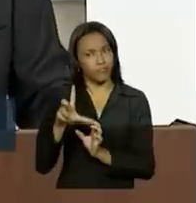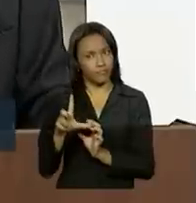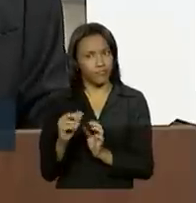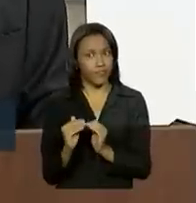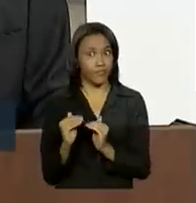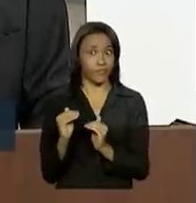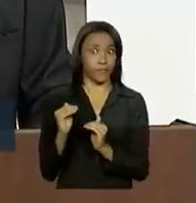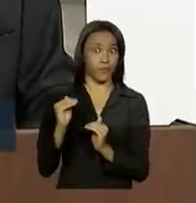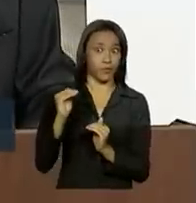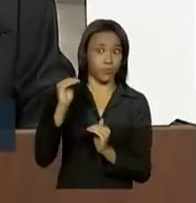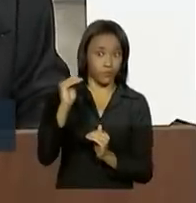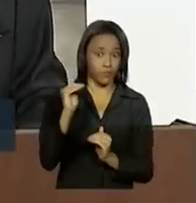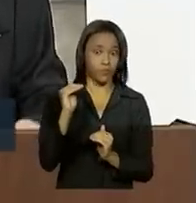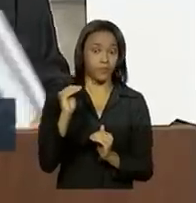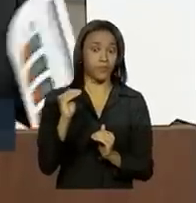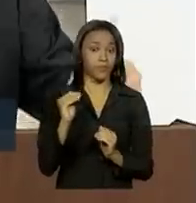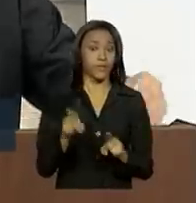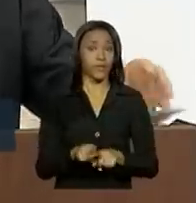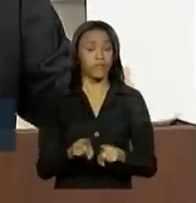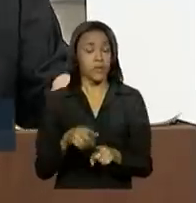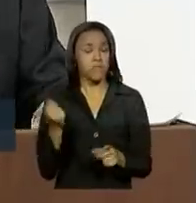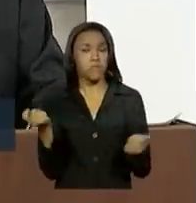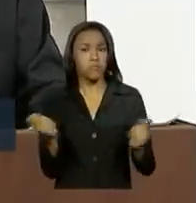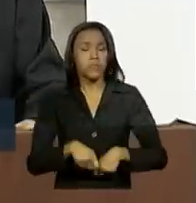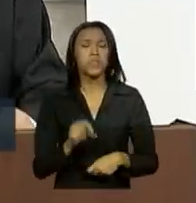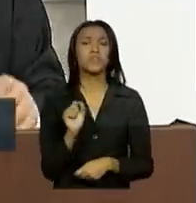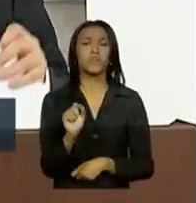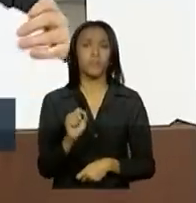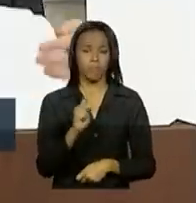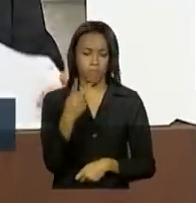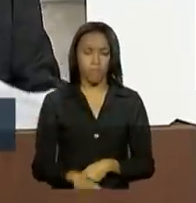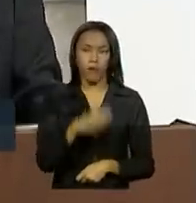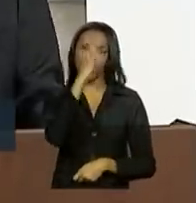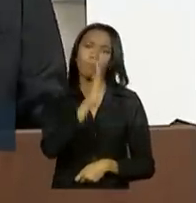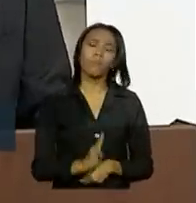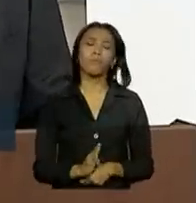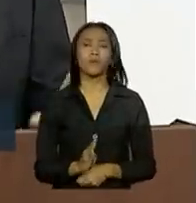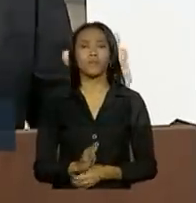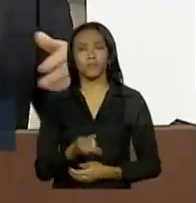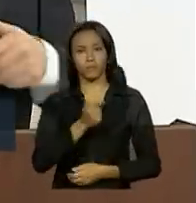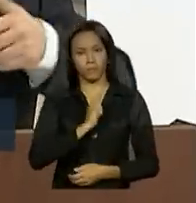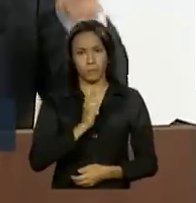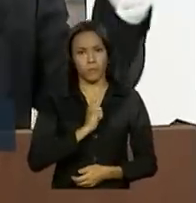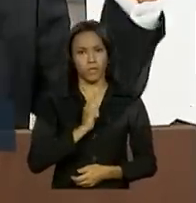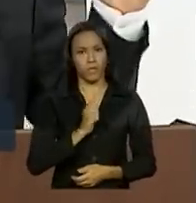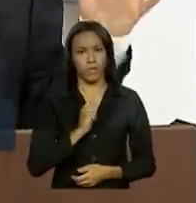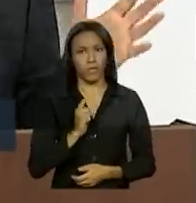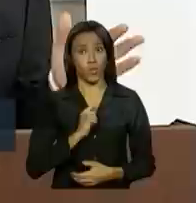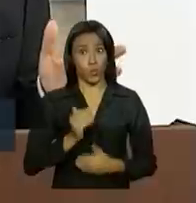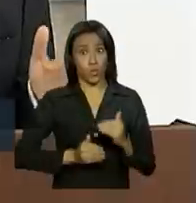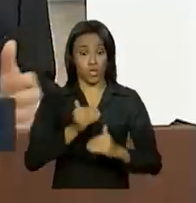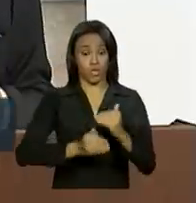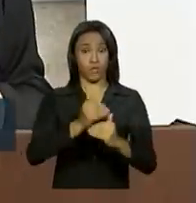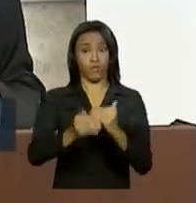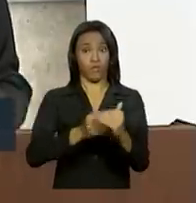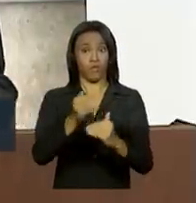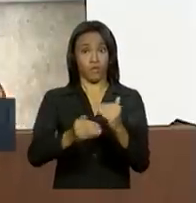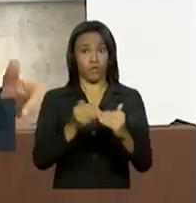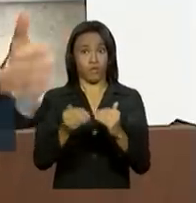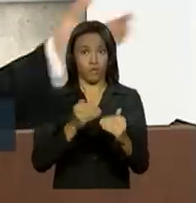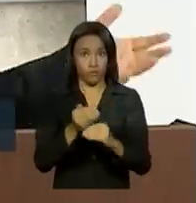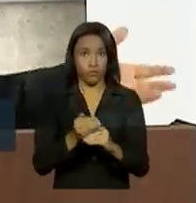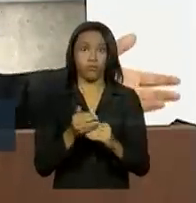e tendo as condições para o país ter um crescimento de longo prazo